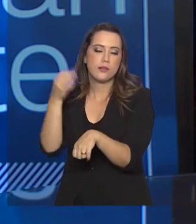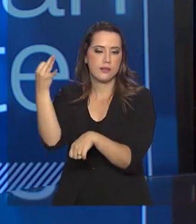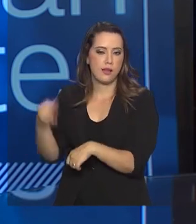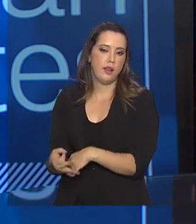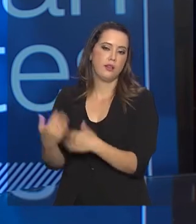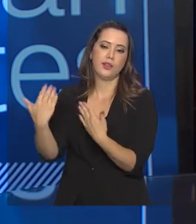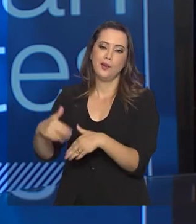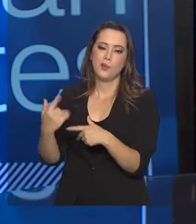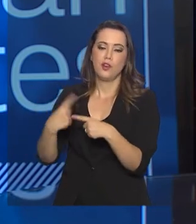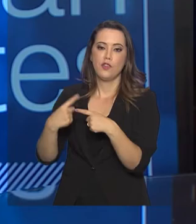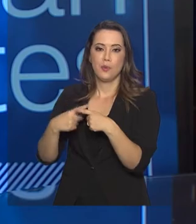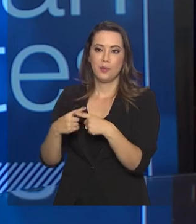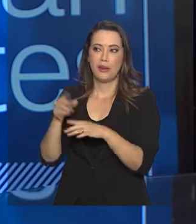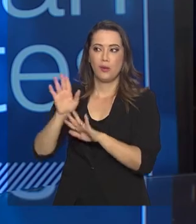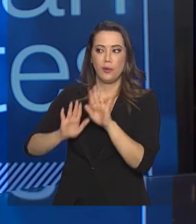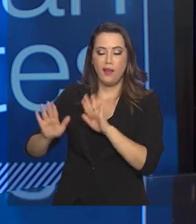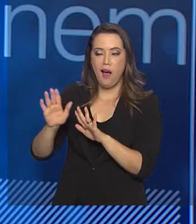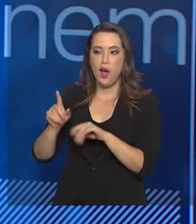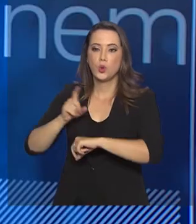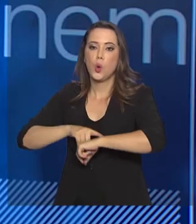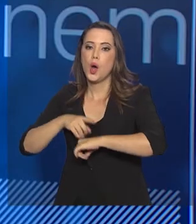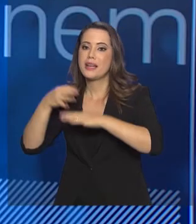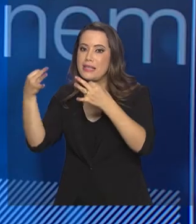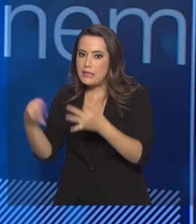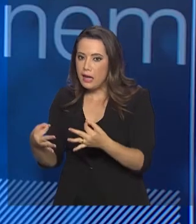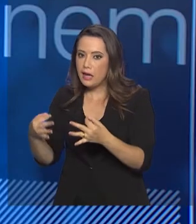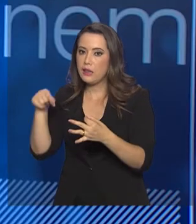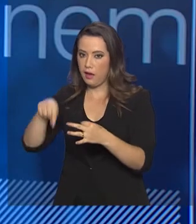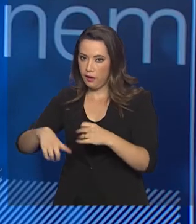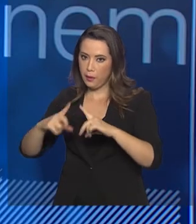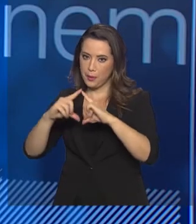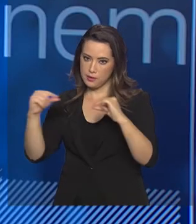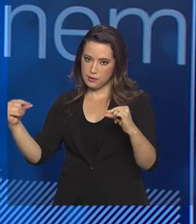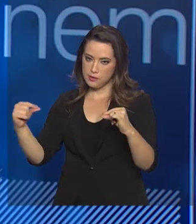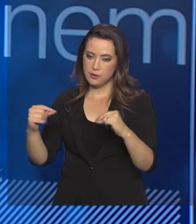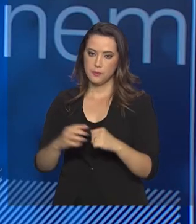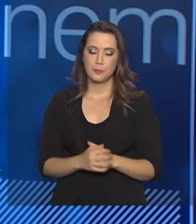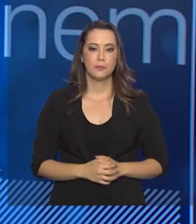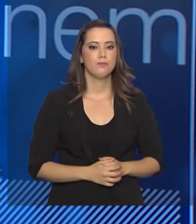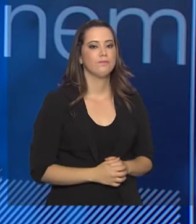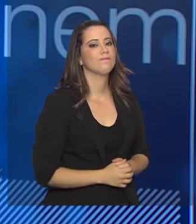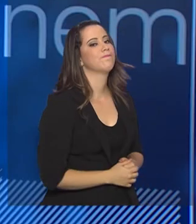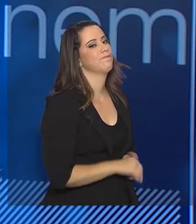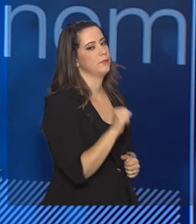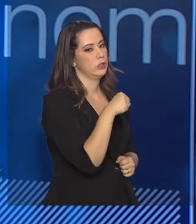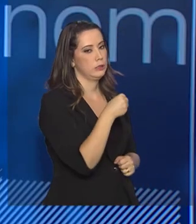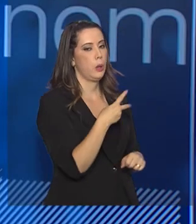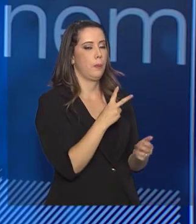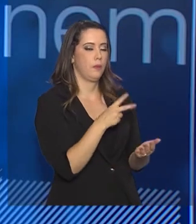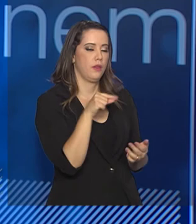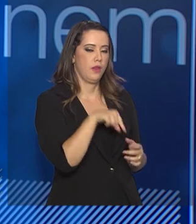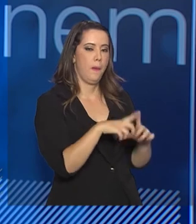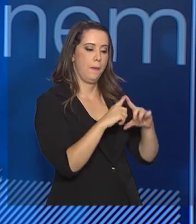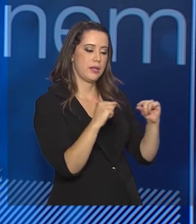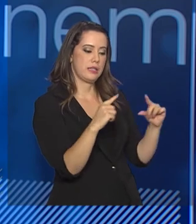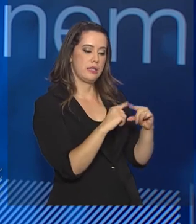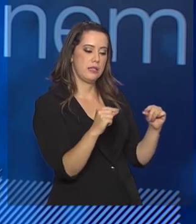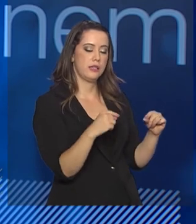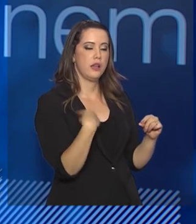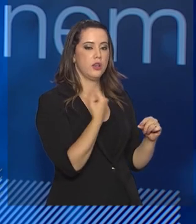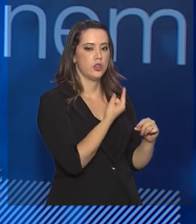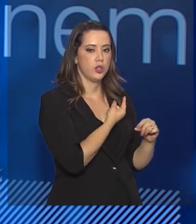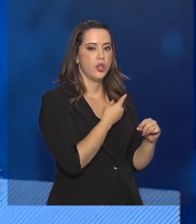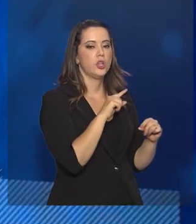porque a referência é o horário de Brasília. Isso. A referência é o horário de Brasília. Apesar de nós não termos horário de verão, nós temos